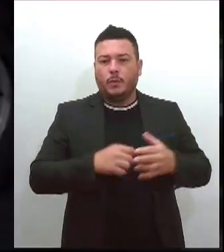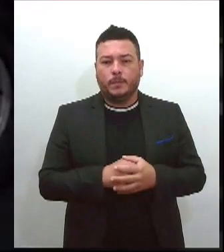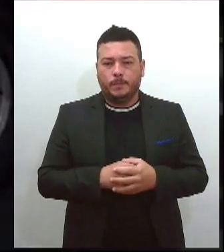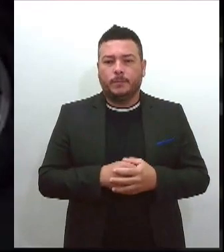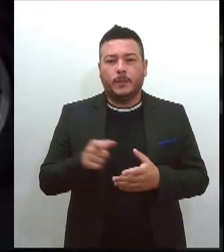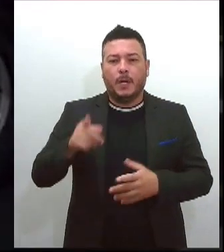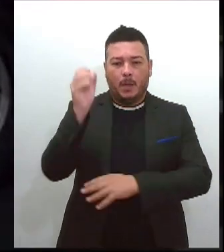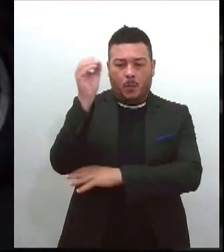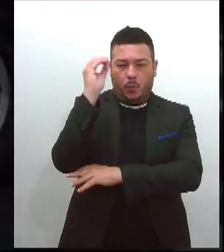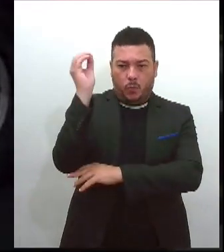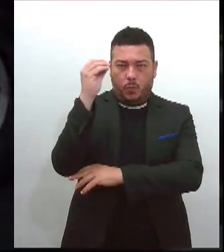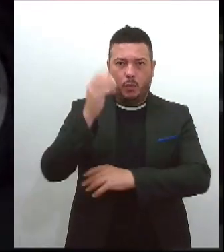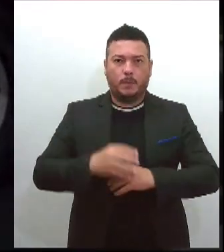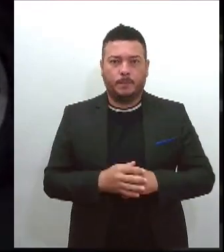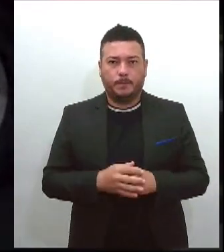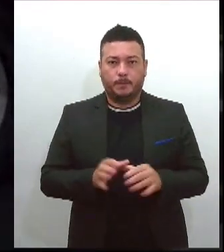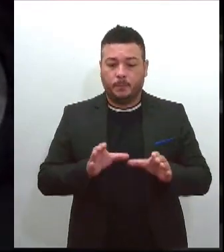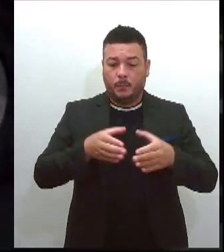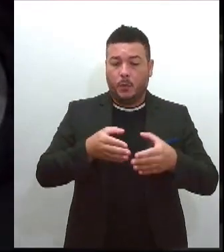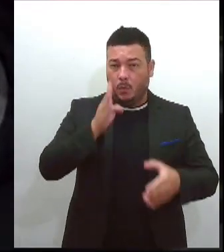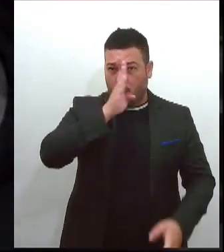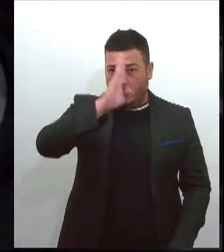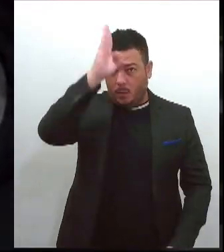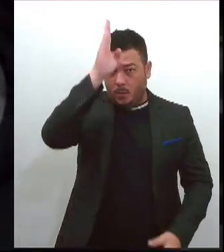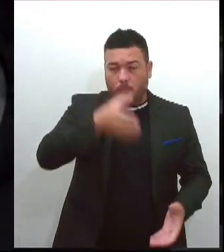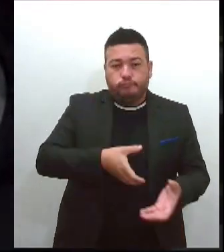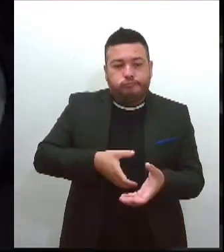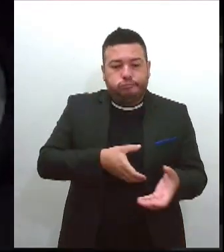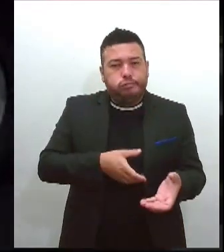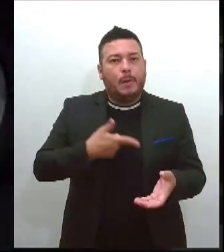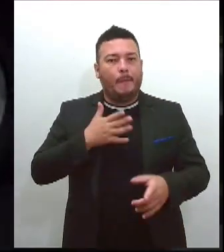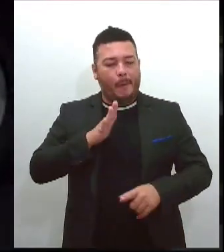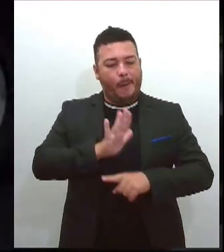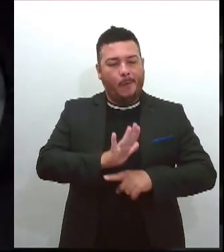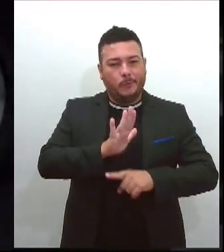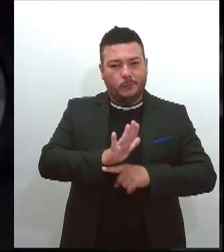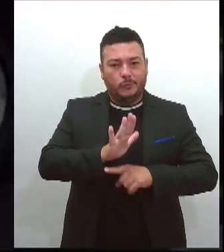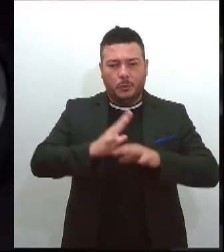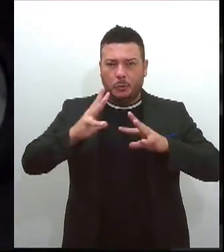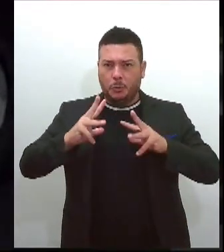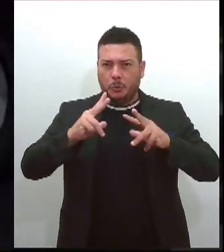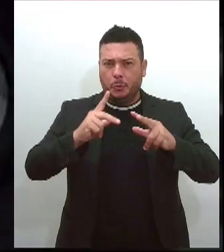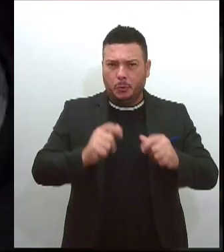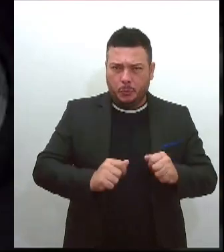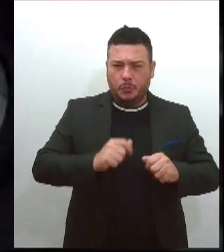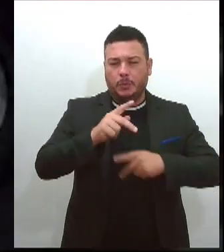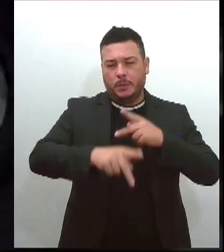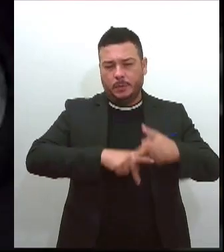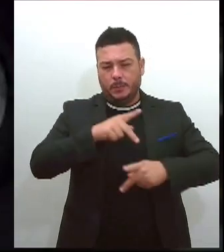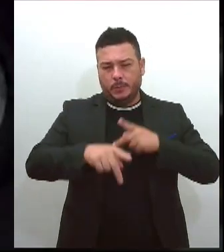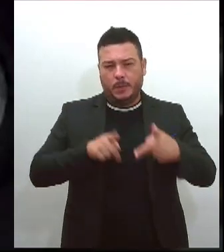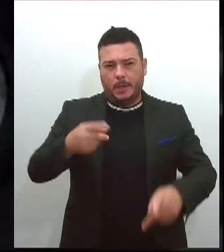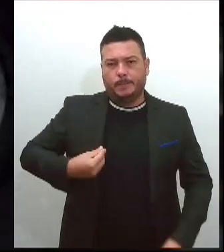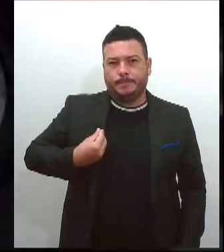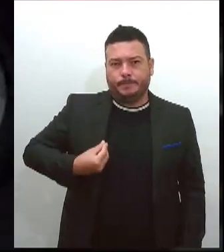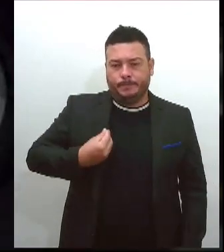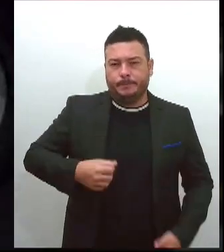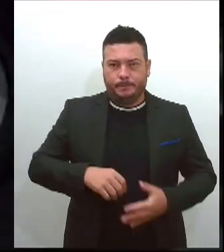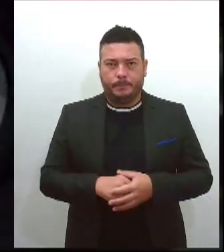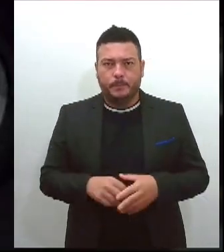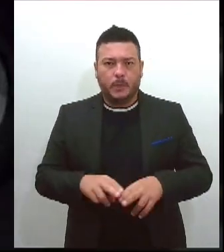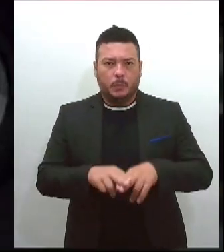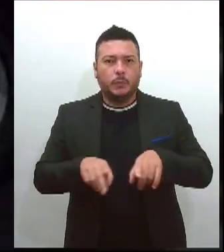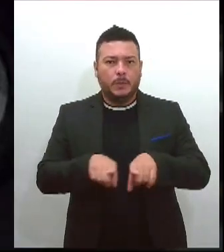O Corpo de Bombeiros está compromissado em auxiliar a todos que lá estão. Para isso, nós também temos um número de